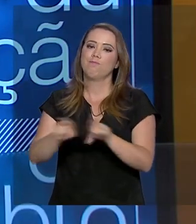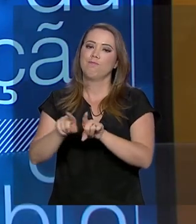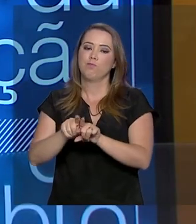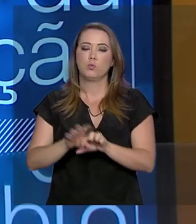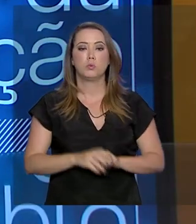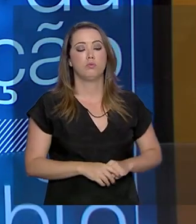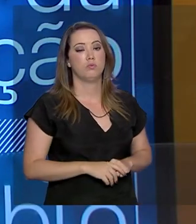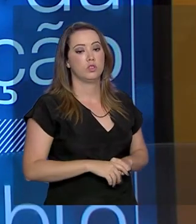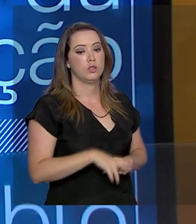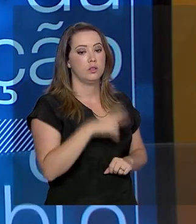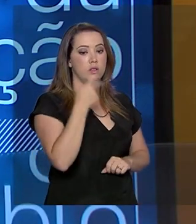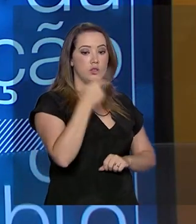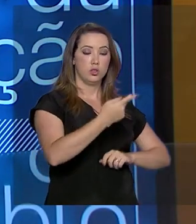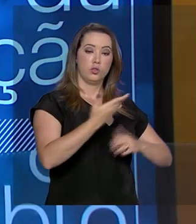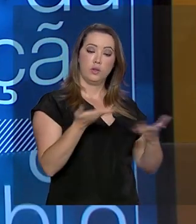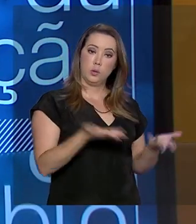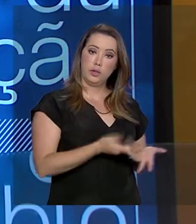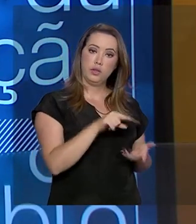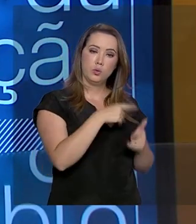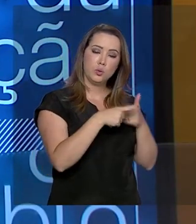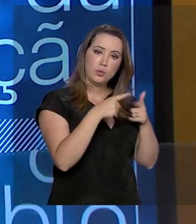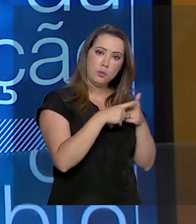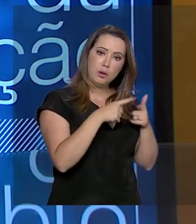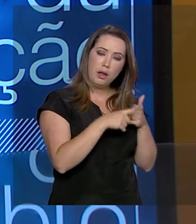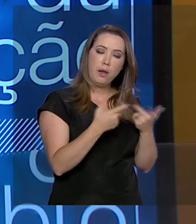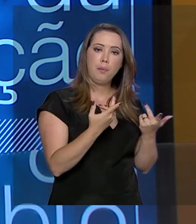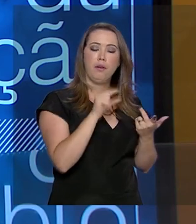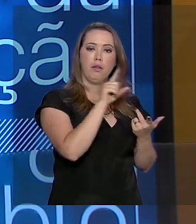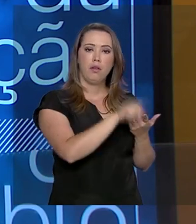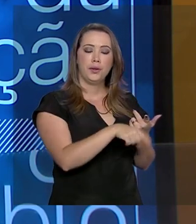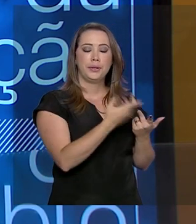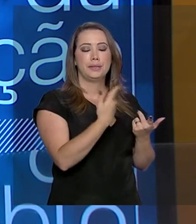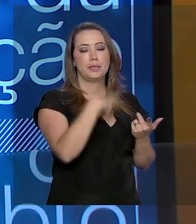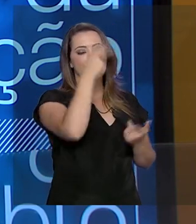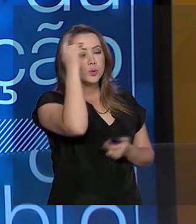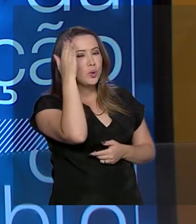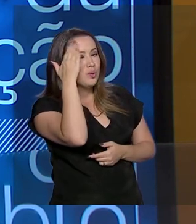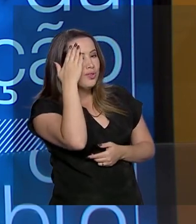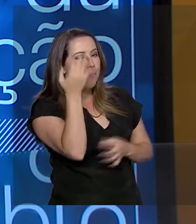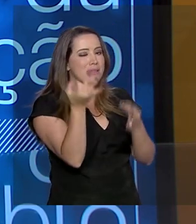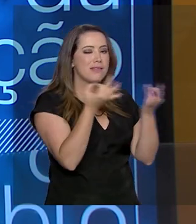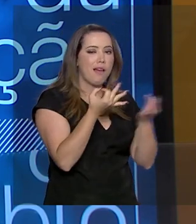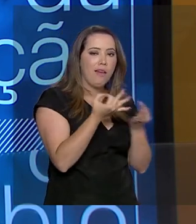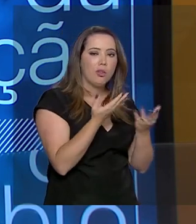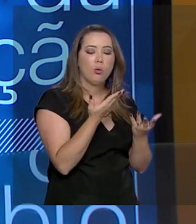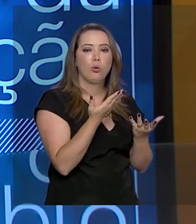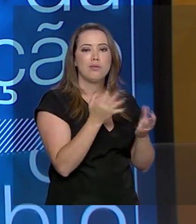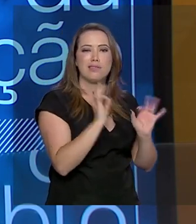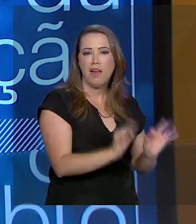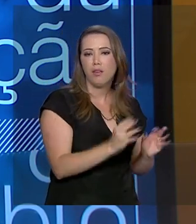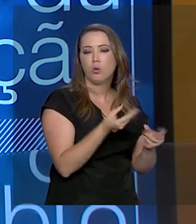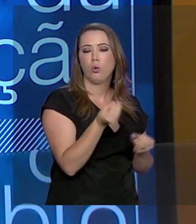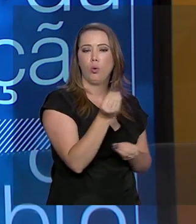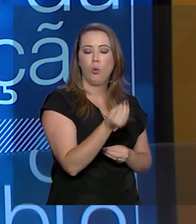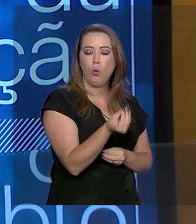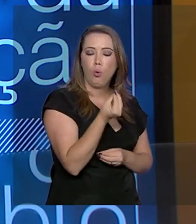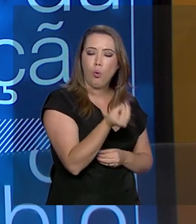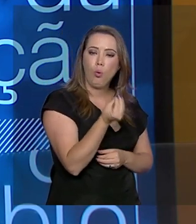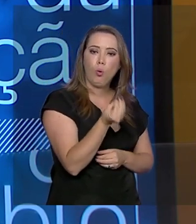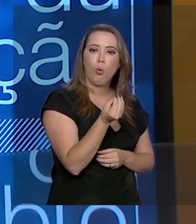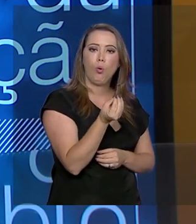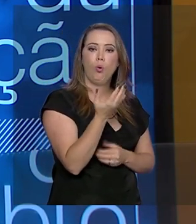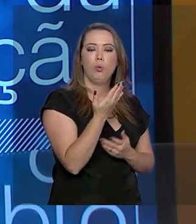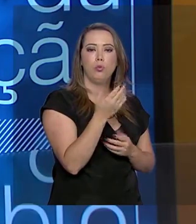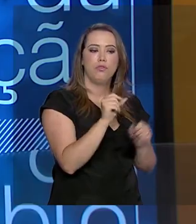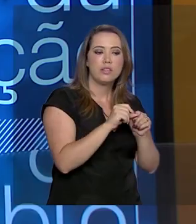aqui de um dos encraves do consumo do pescado, que seria a desinformação no modo de preparo, mas o preço ainda pode ser também